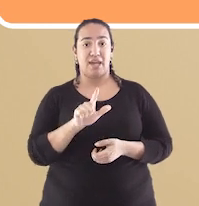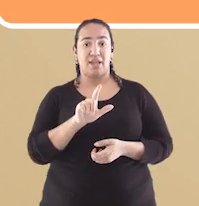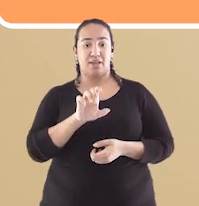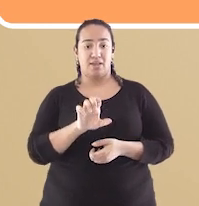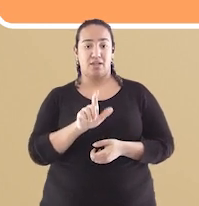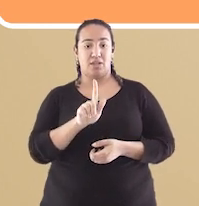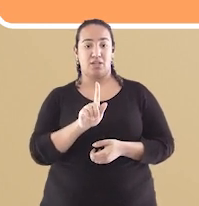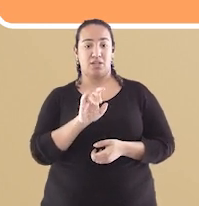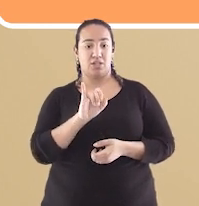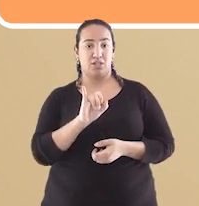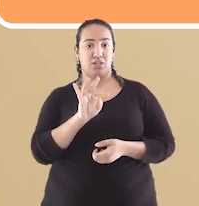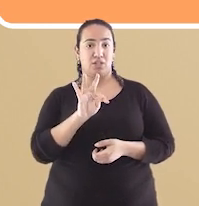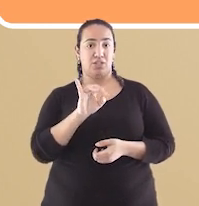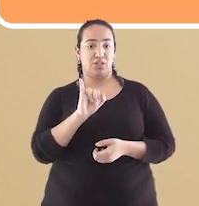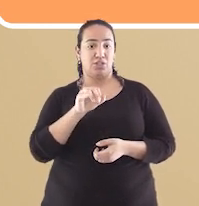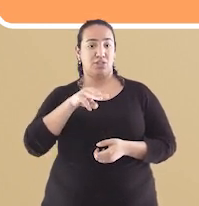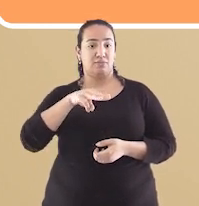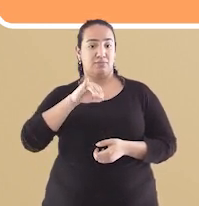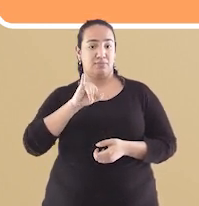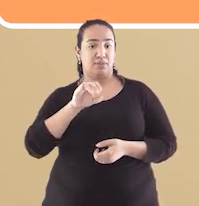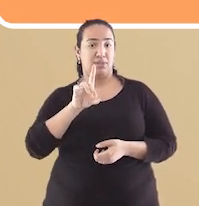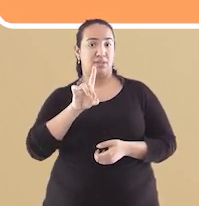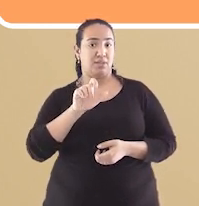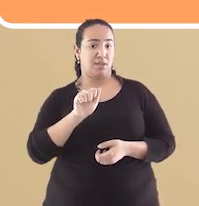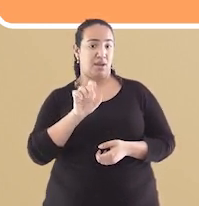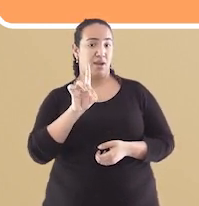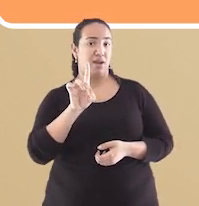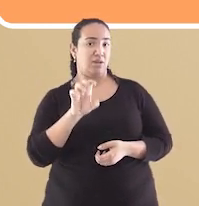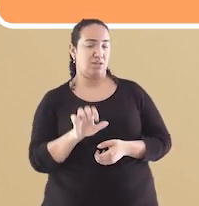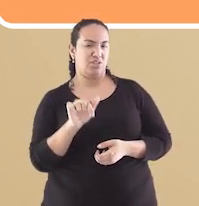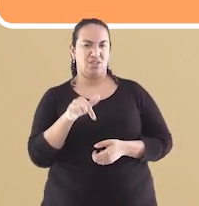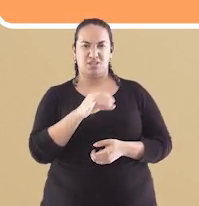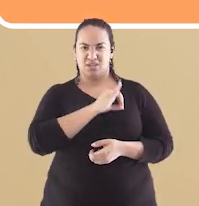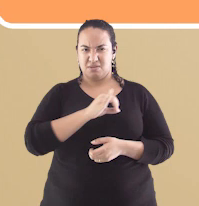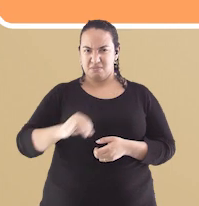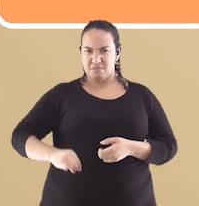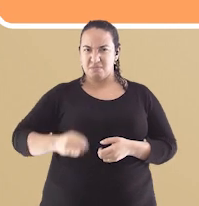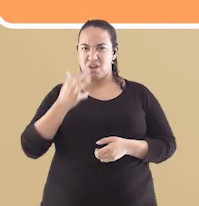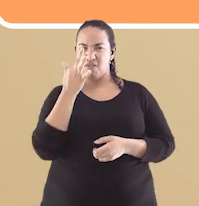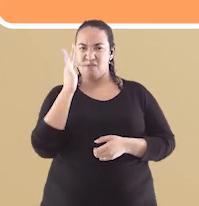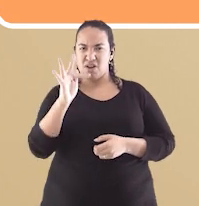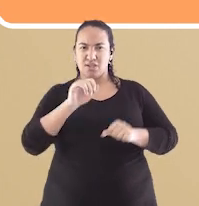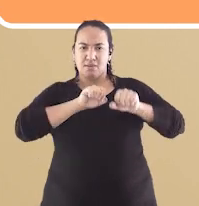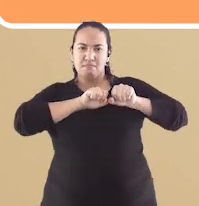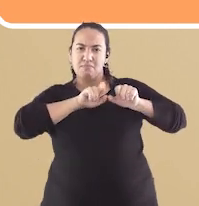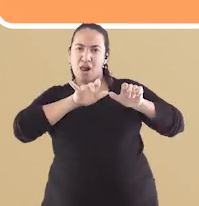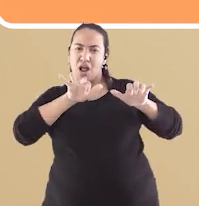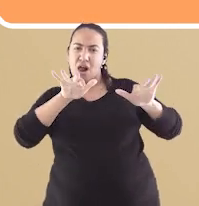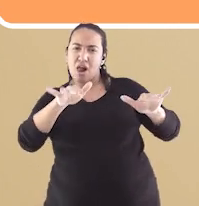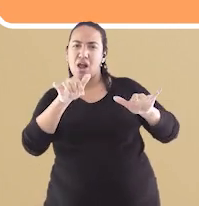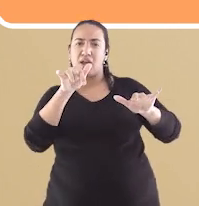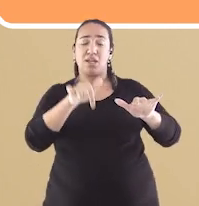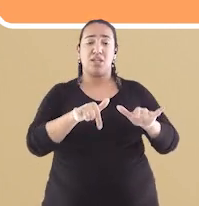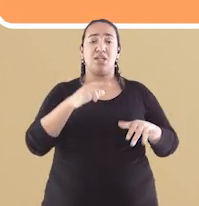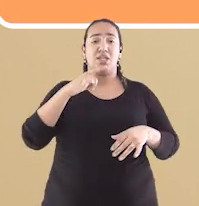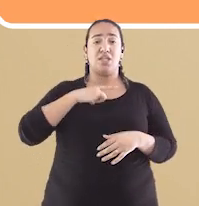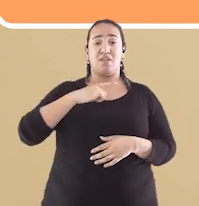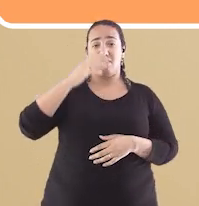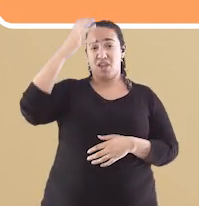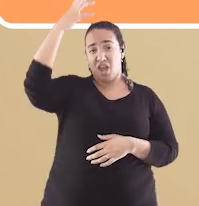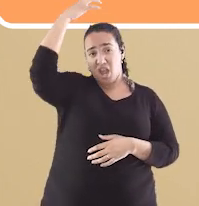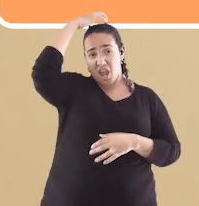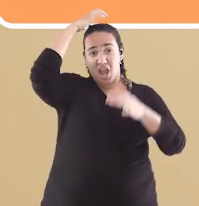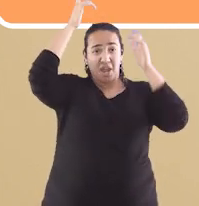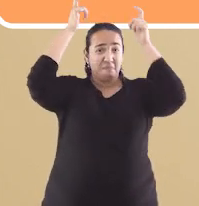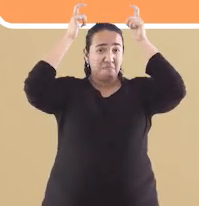legitimidade. Enquanto procurava expandir o império francês, Napoleão destronou diversos reis e príncipes.